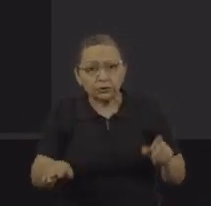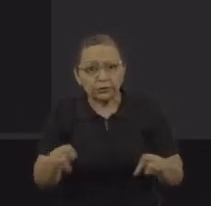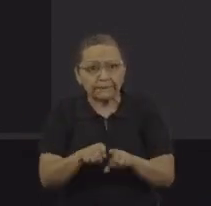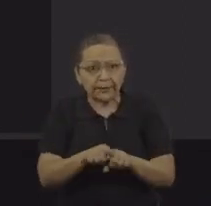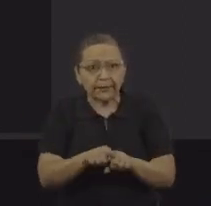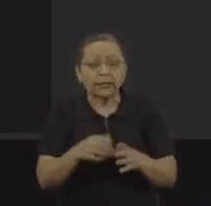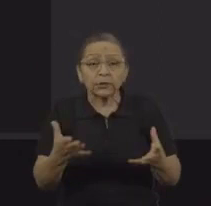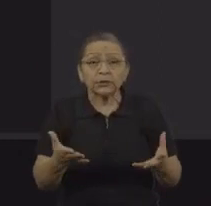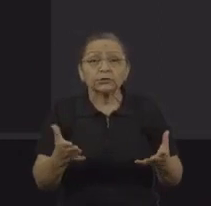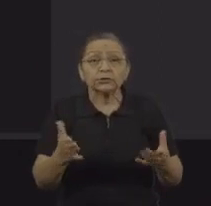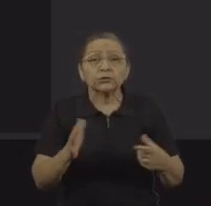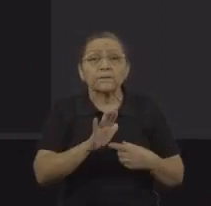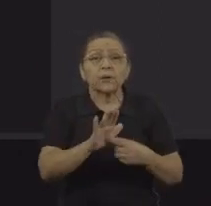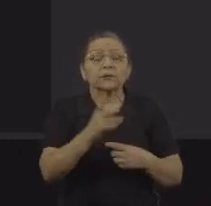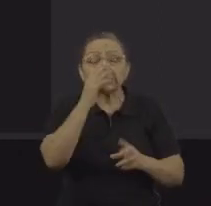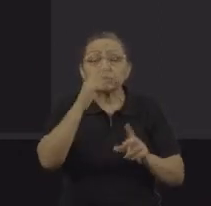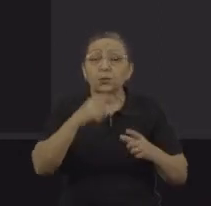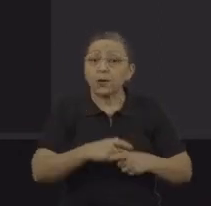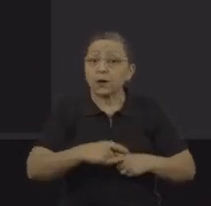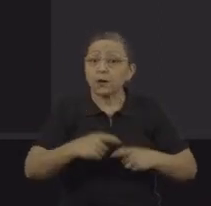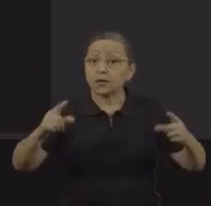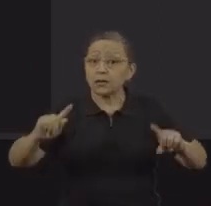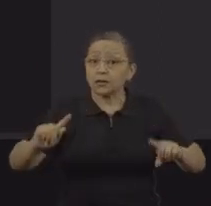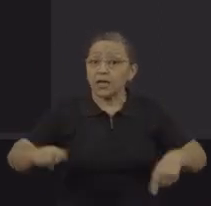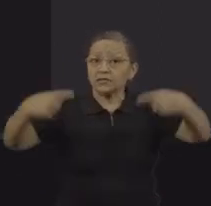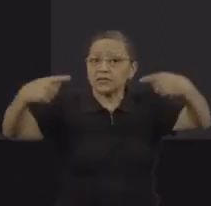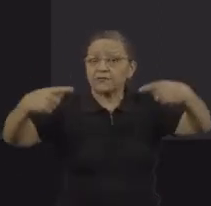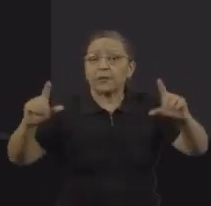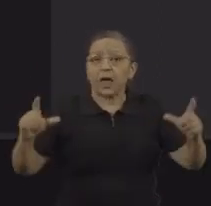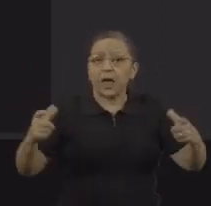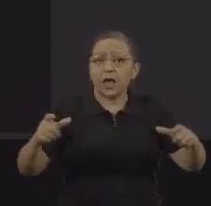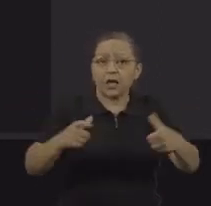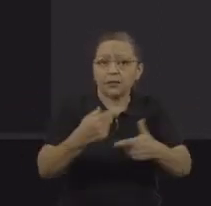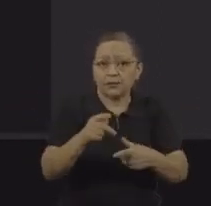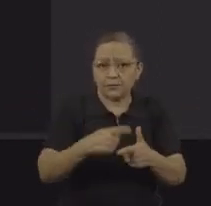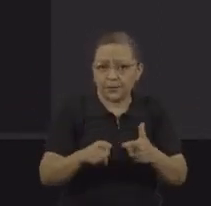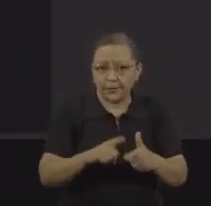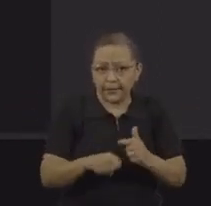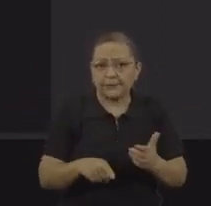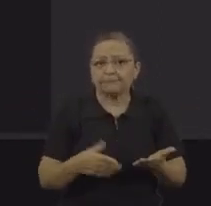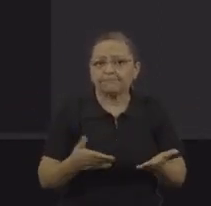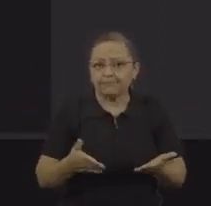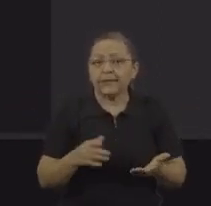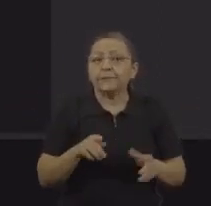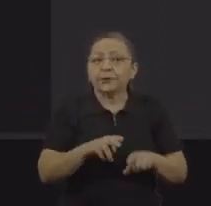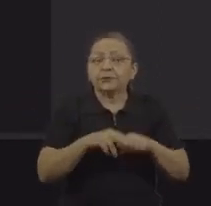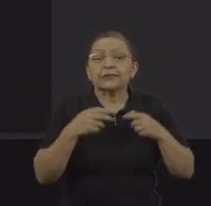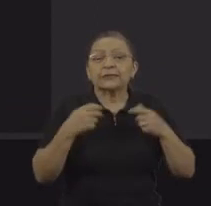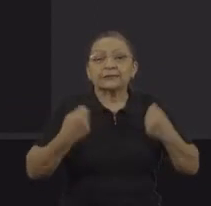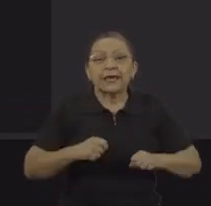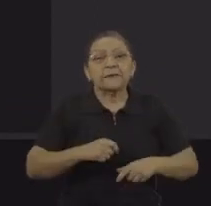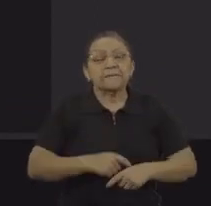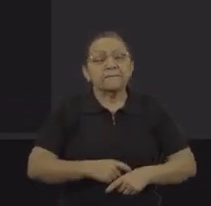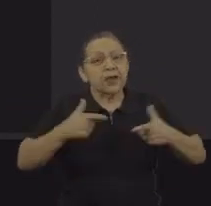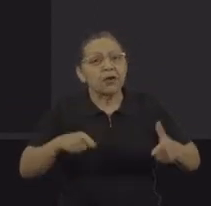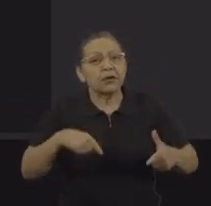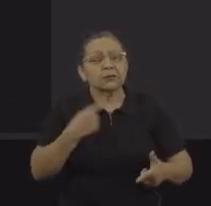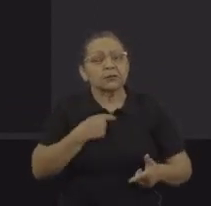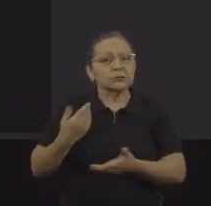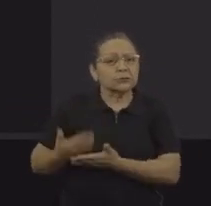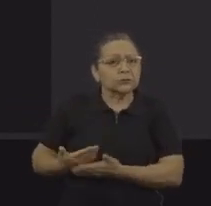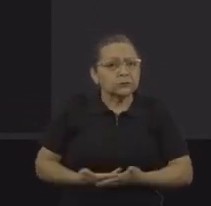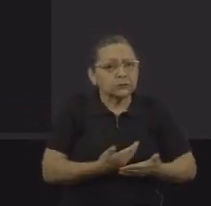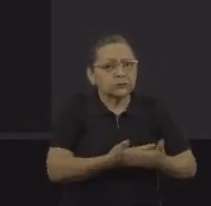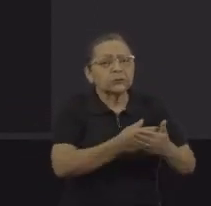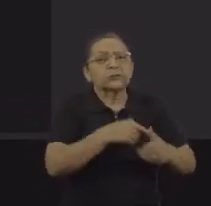se coloca como um grande desafio para a erradicação desse problema. E aí a necessidade cada vez maior de a gente tratar a política